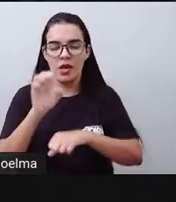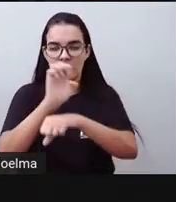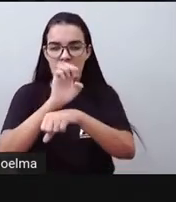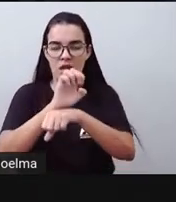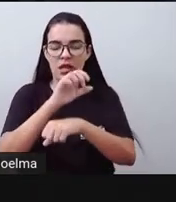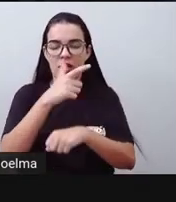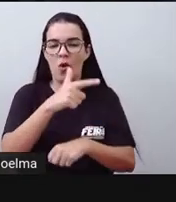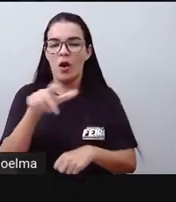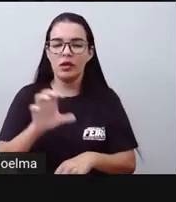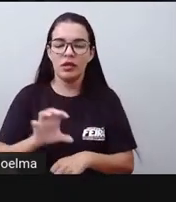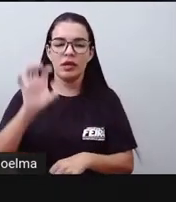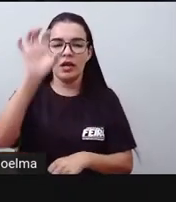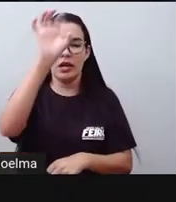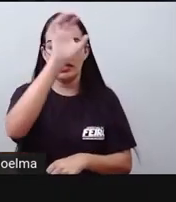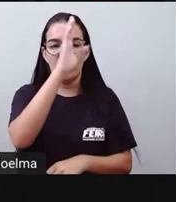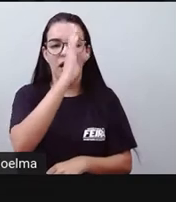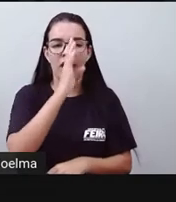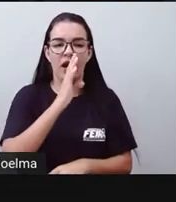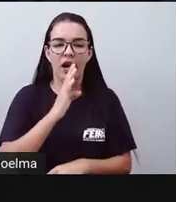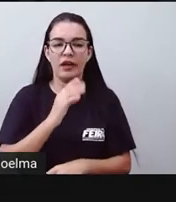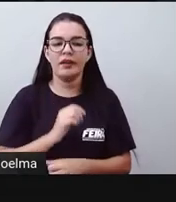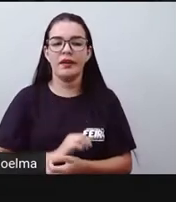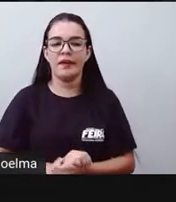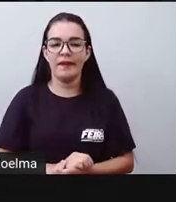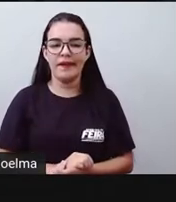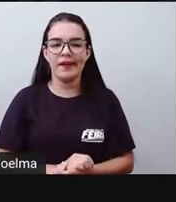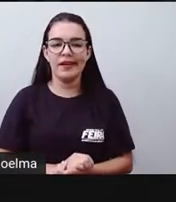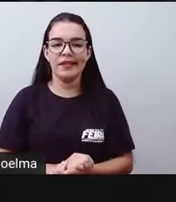ou às outras regiões, como a região norte.